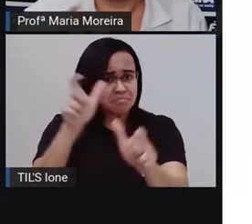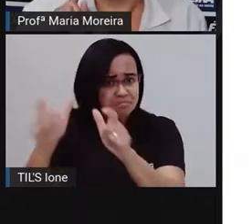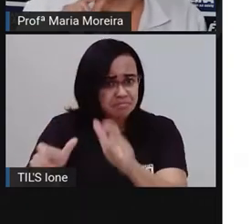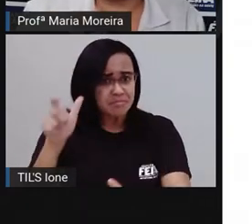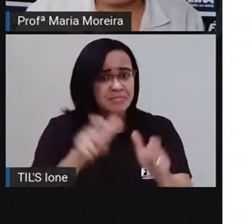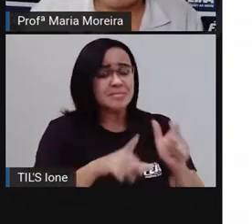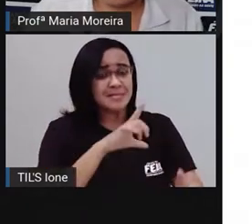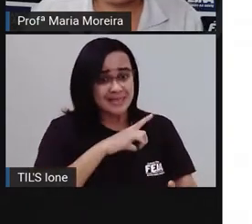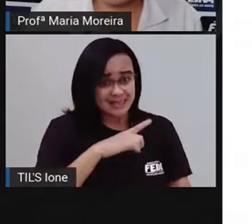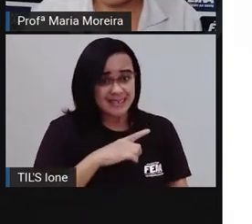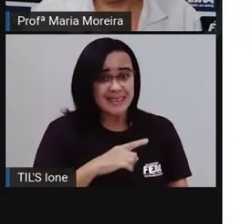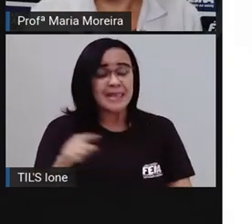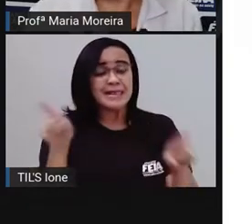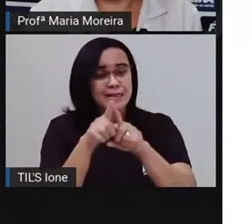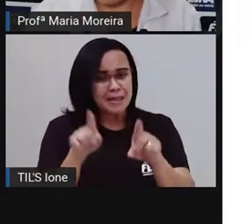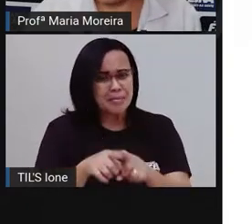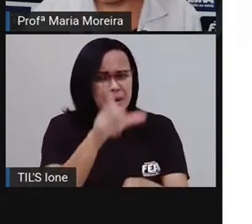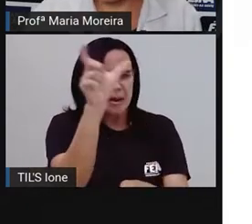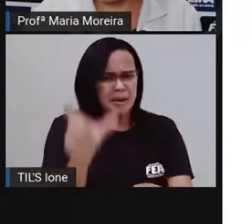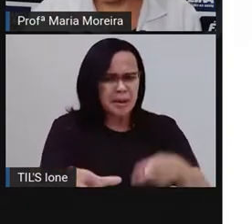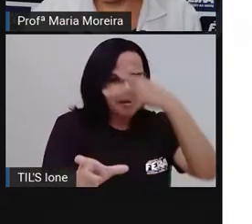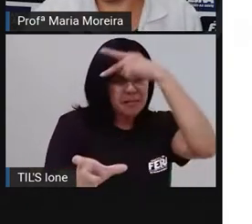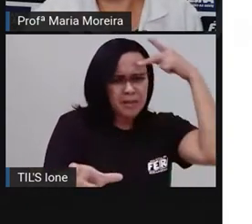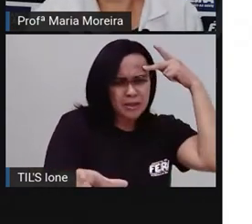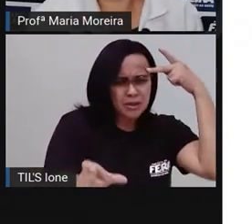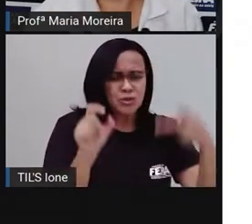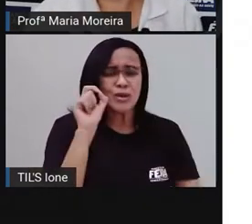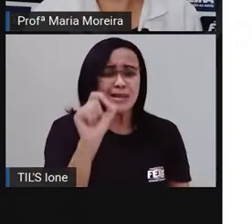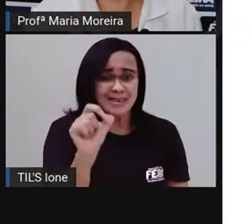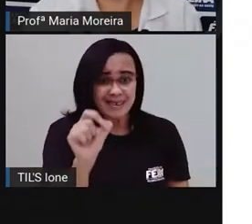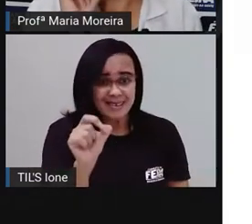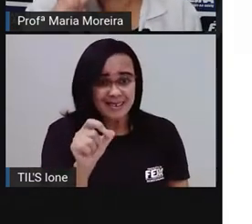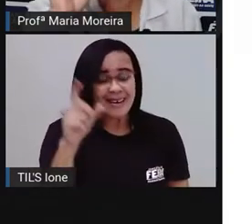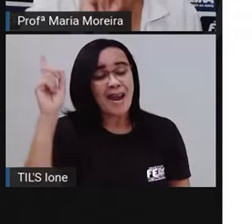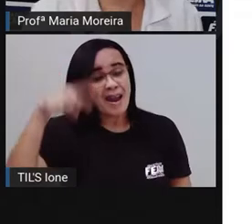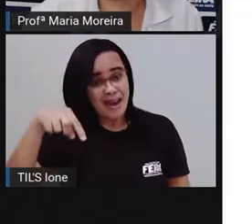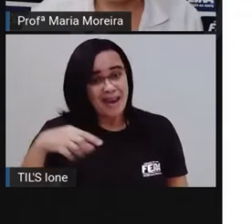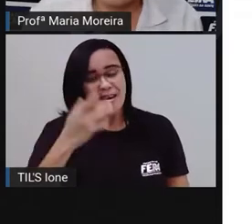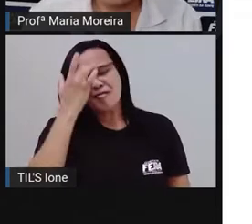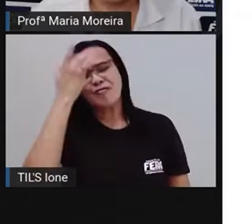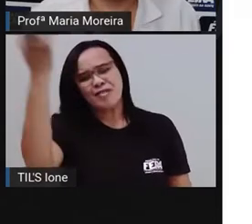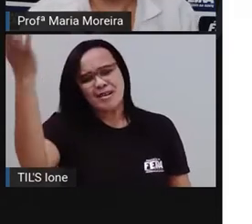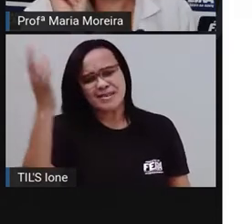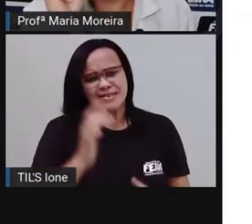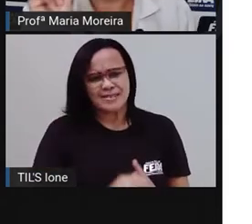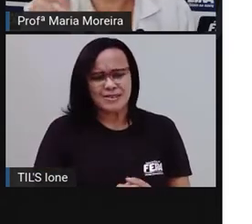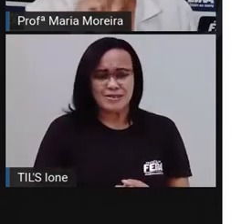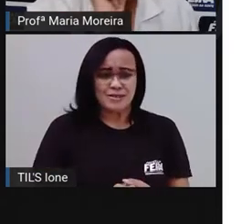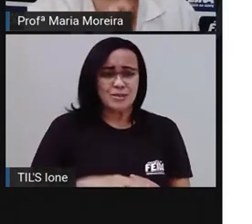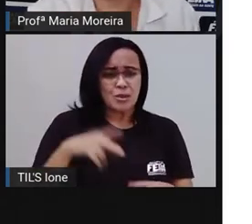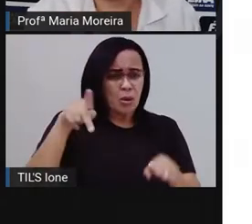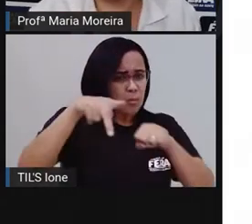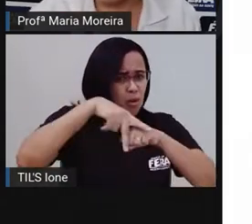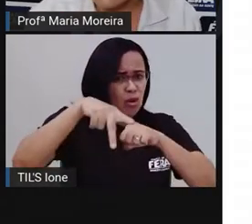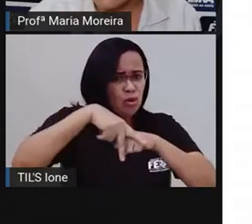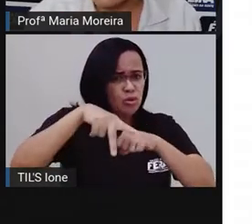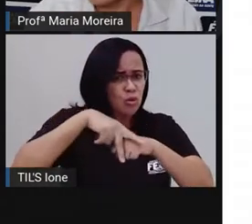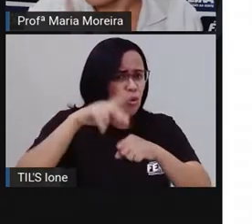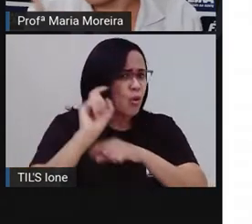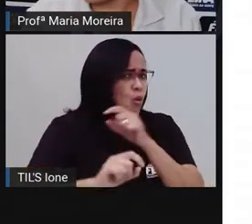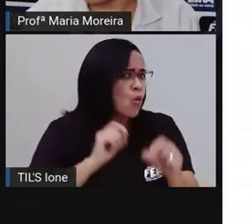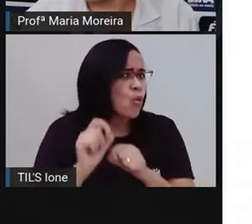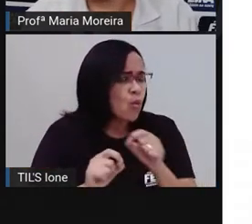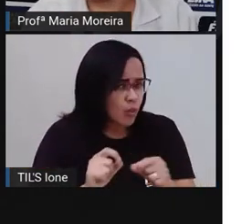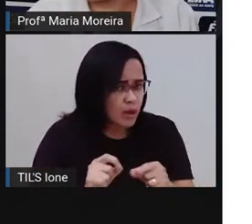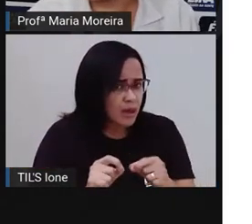quem está se referindo. Fácil, né? Então, olha só, para que serve esse pronome? Para representar o nome dos seres,